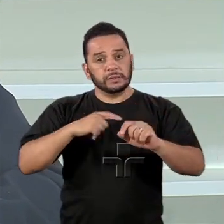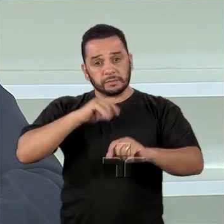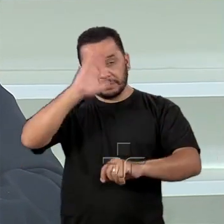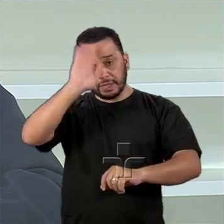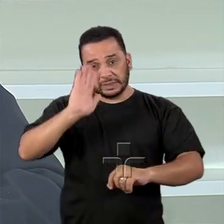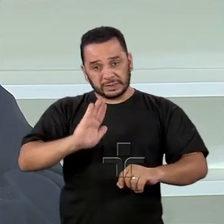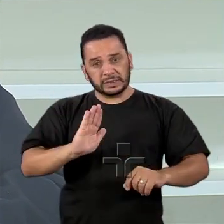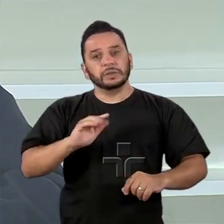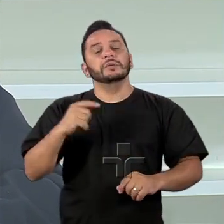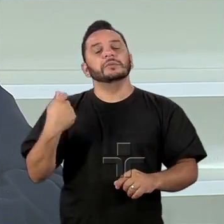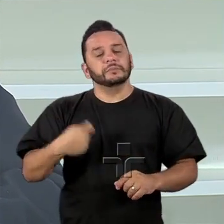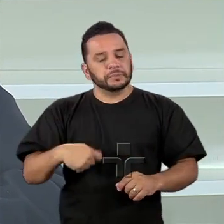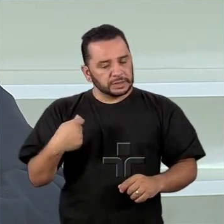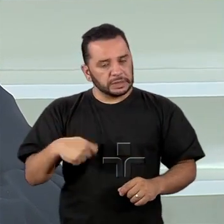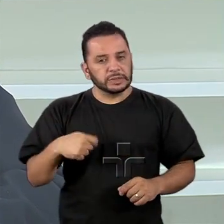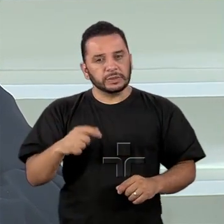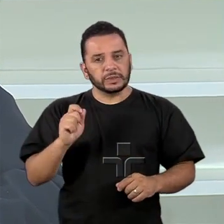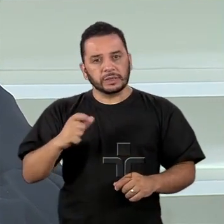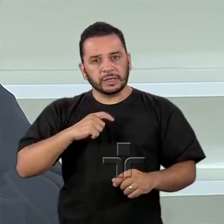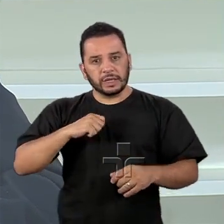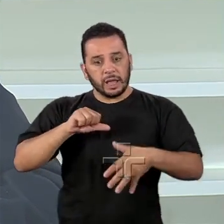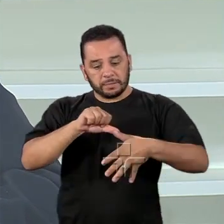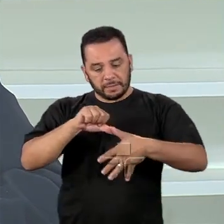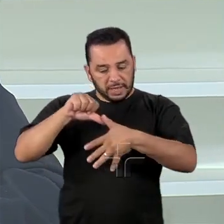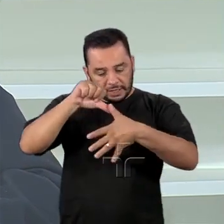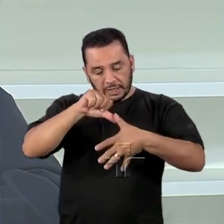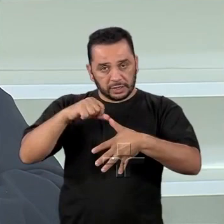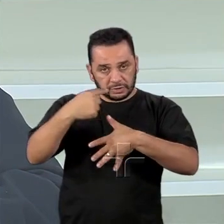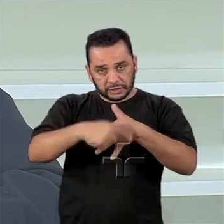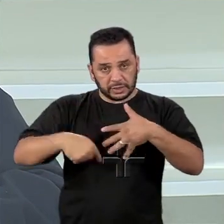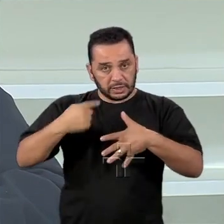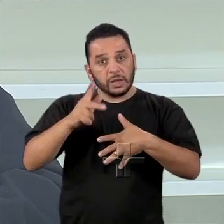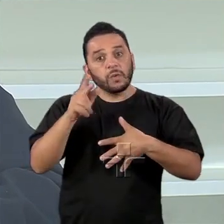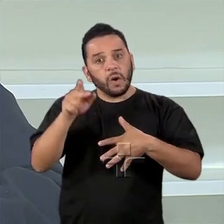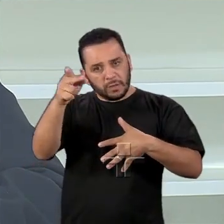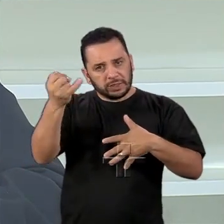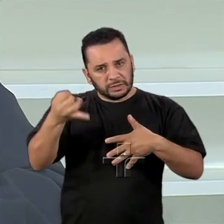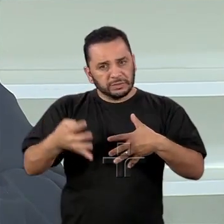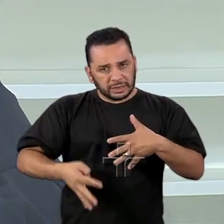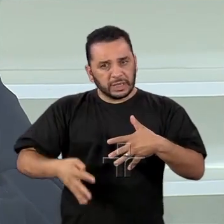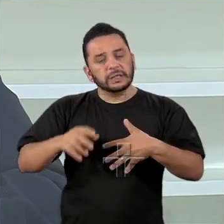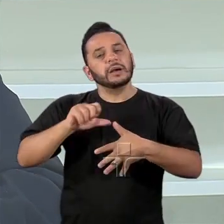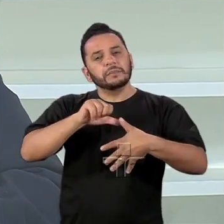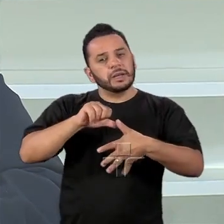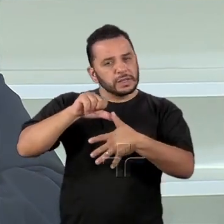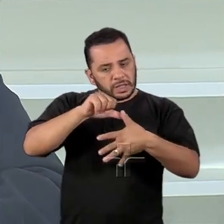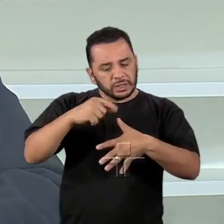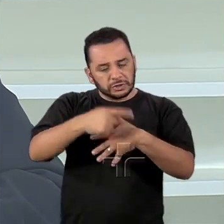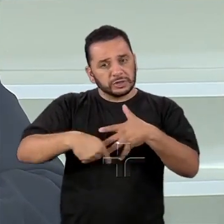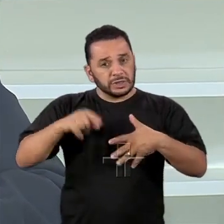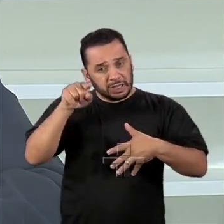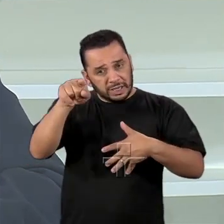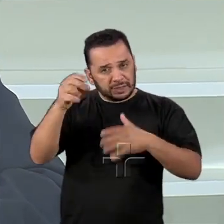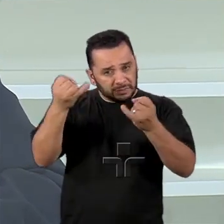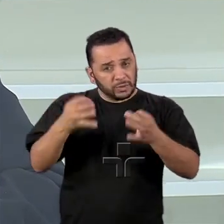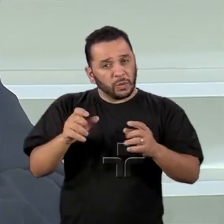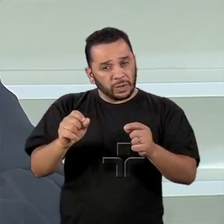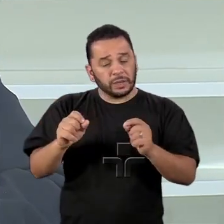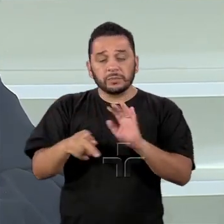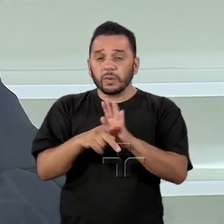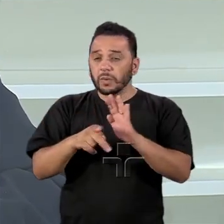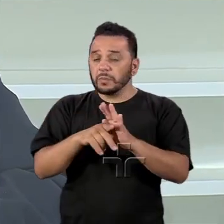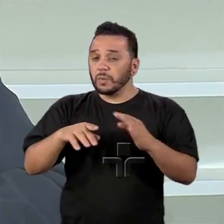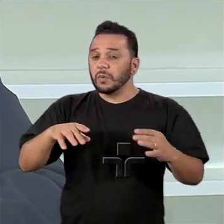tem que ser feita a partir da América Latina, como ele está dizendo. Acontece que, como ele disse, o mundo mudou.